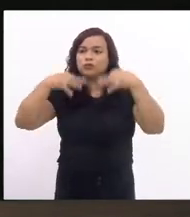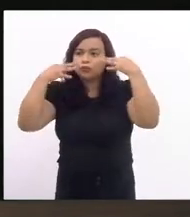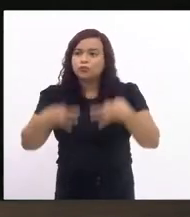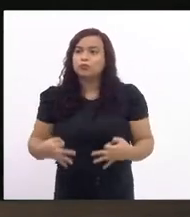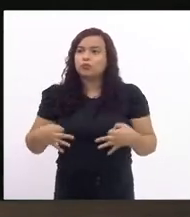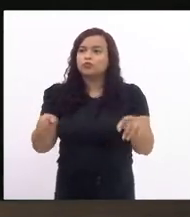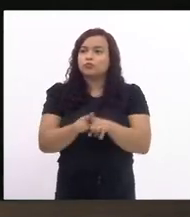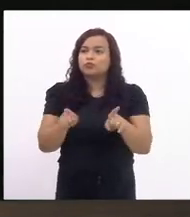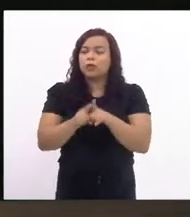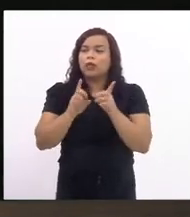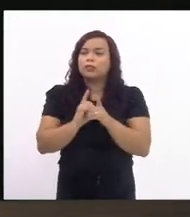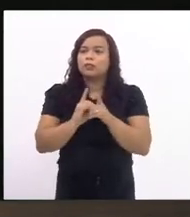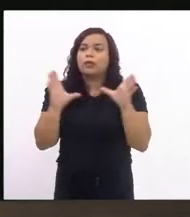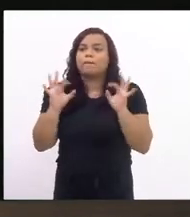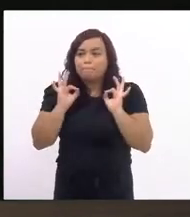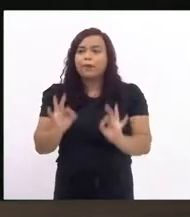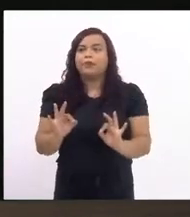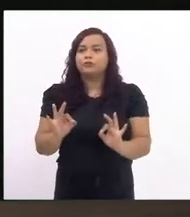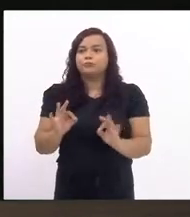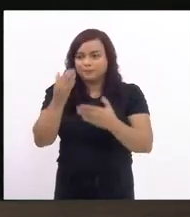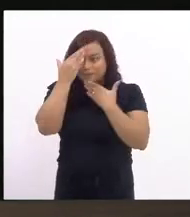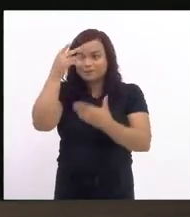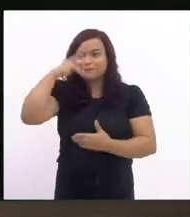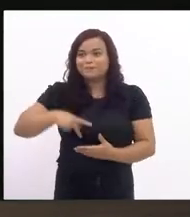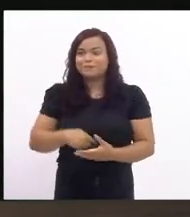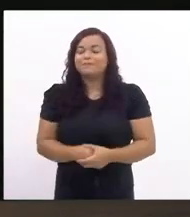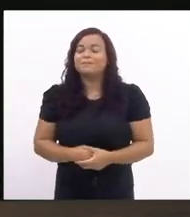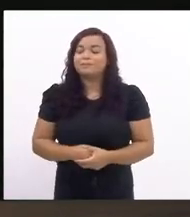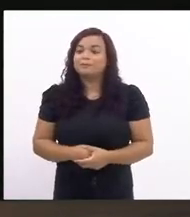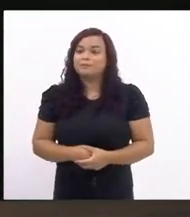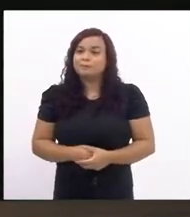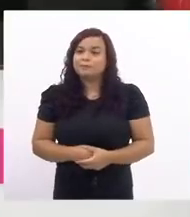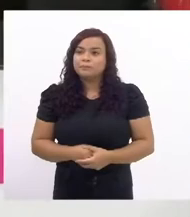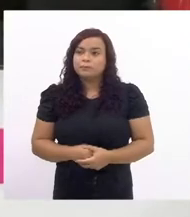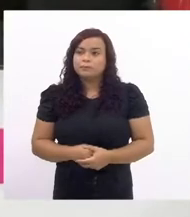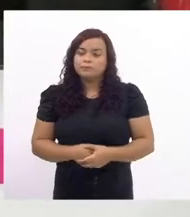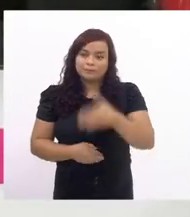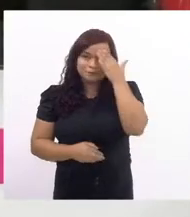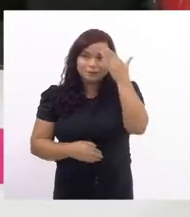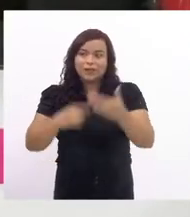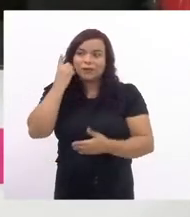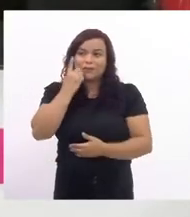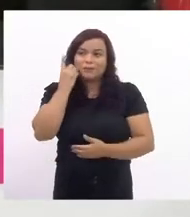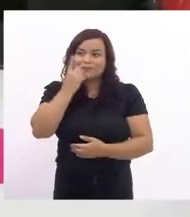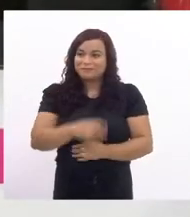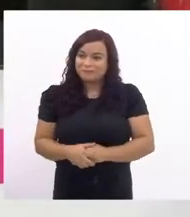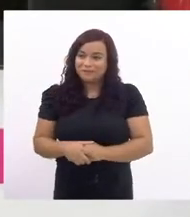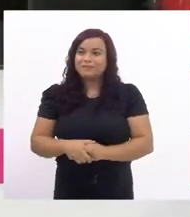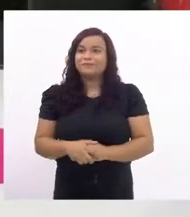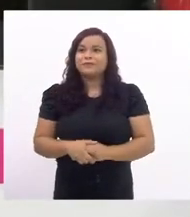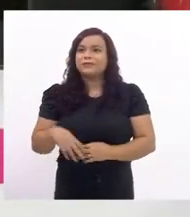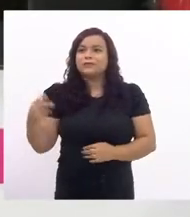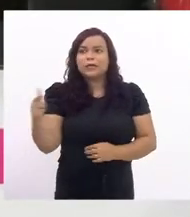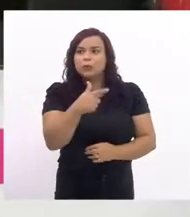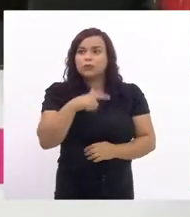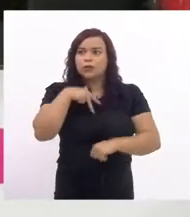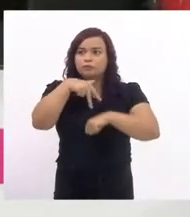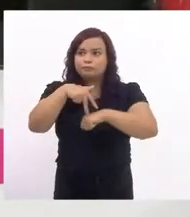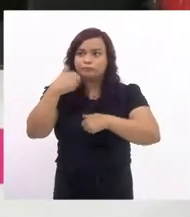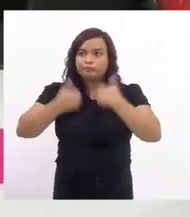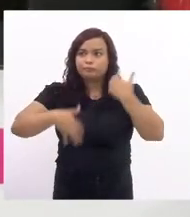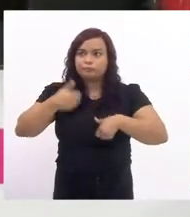e democrática de fato obrigada presidente obrigada deputada não havendo mais